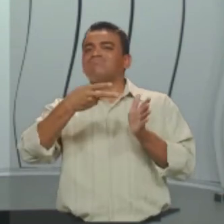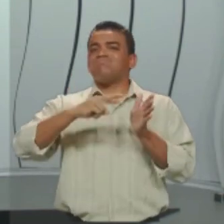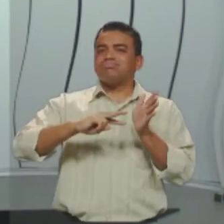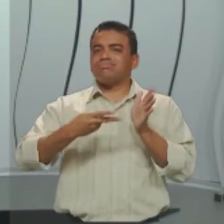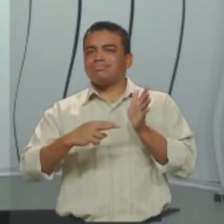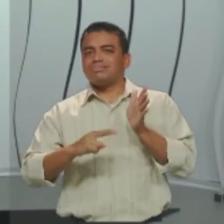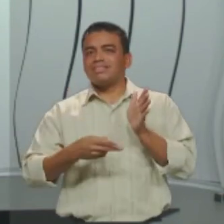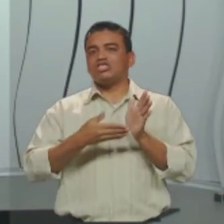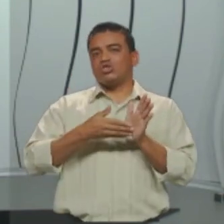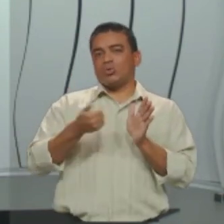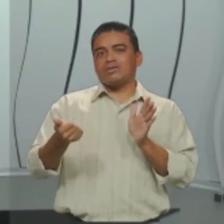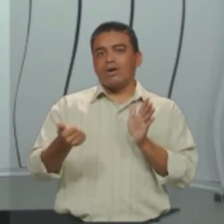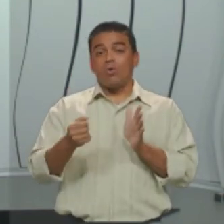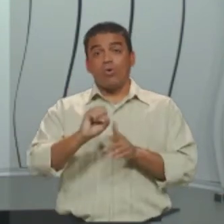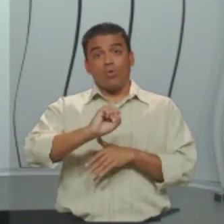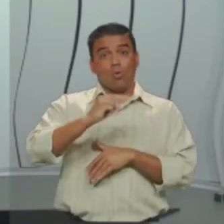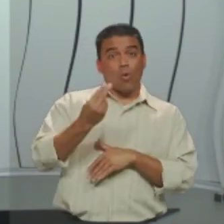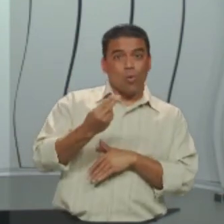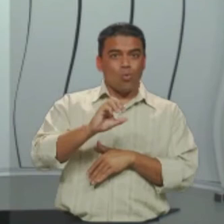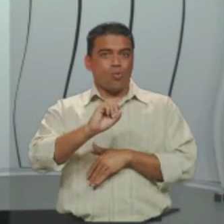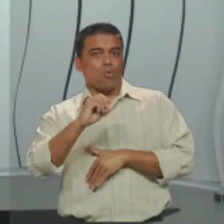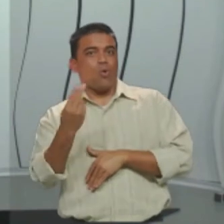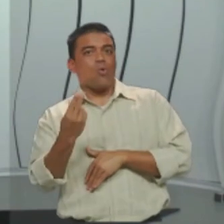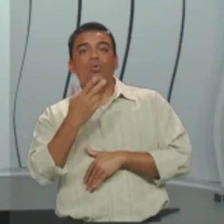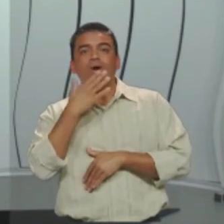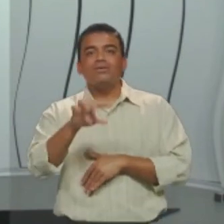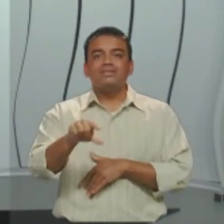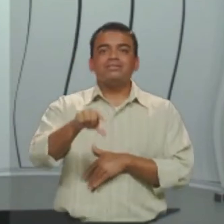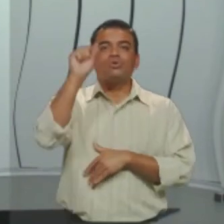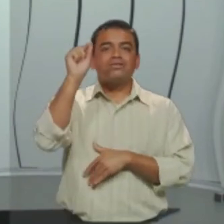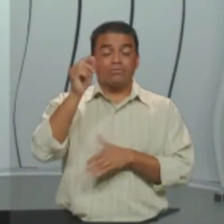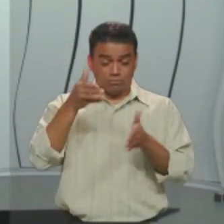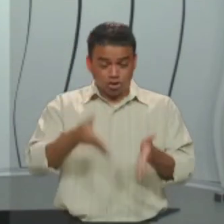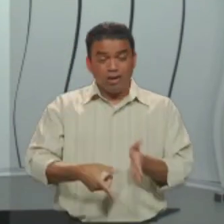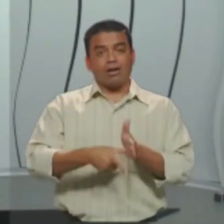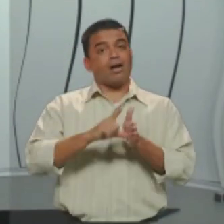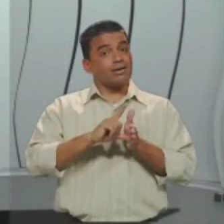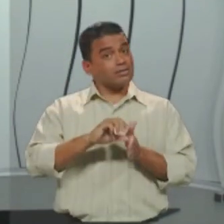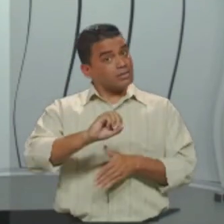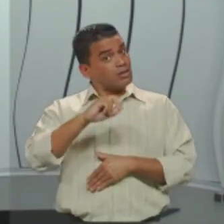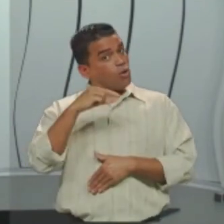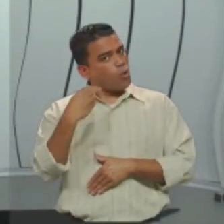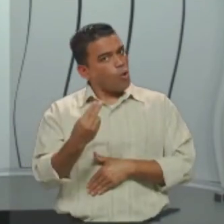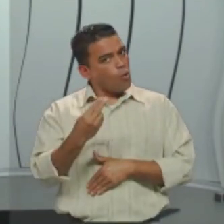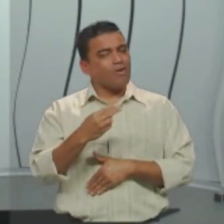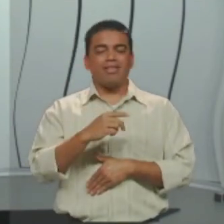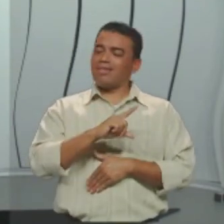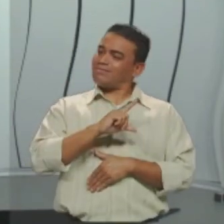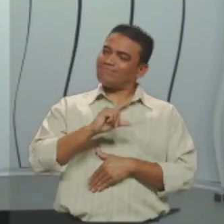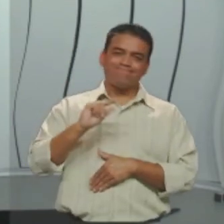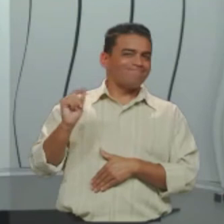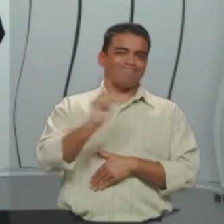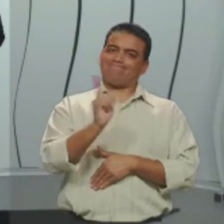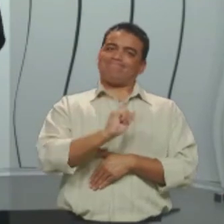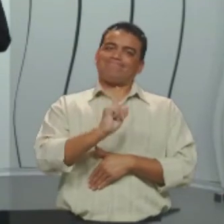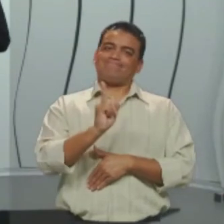né? Exclusão. Ou uma coisa ou outra. Qual que é a opção? Chegue cedo ou não sairá mais.